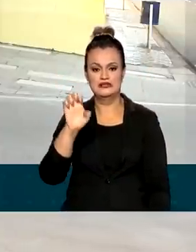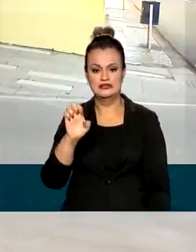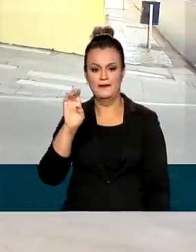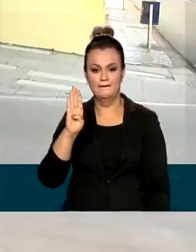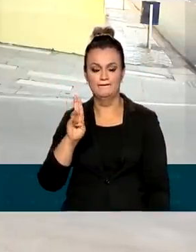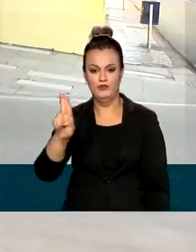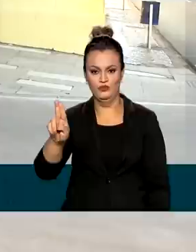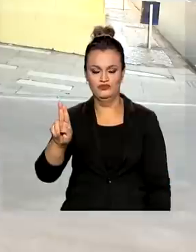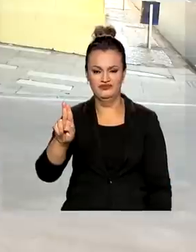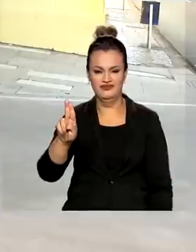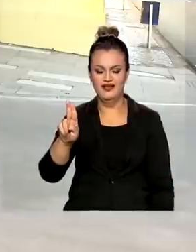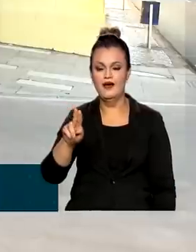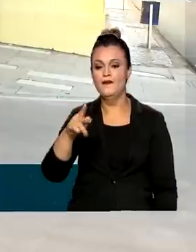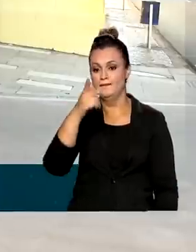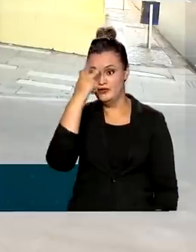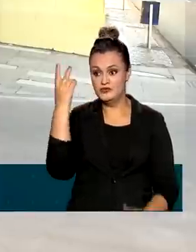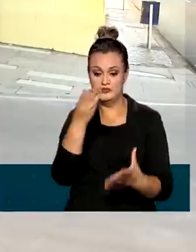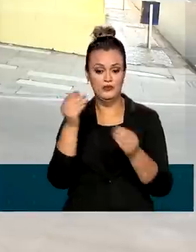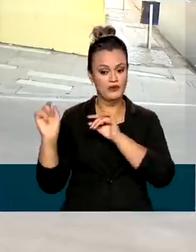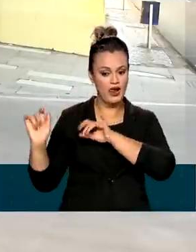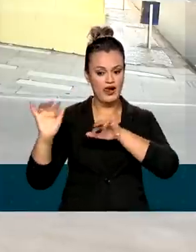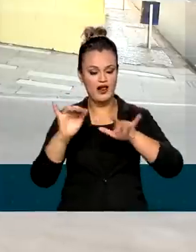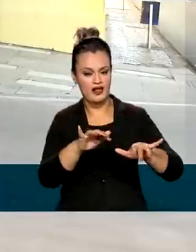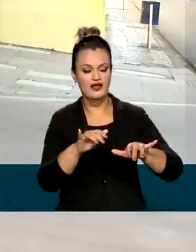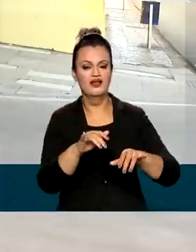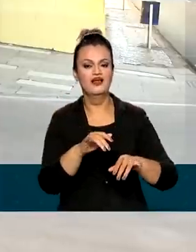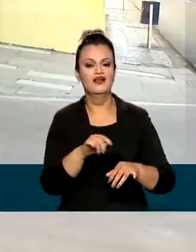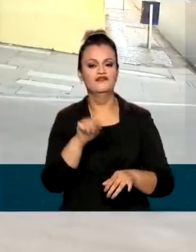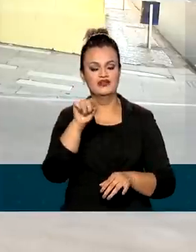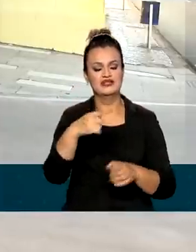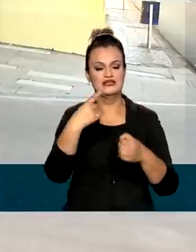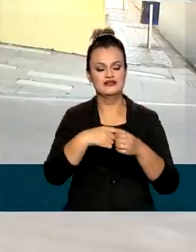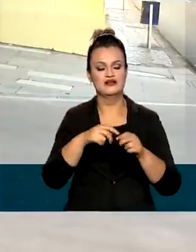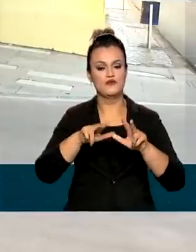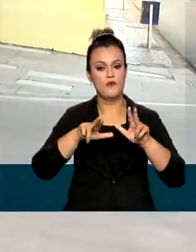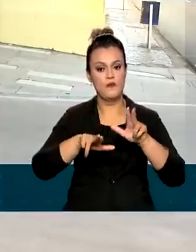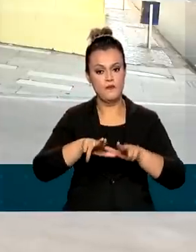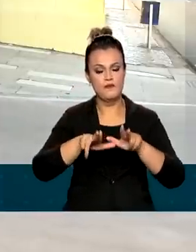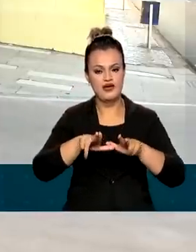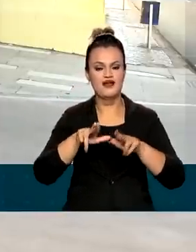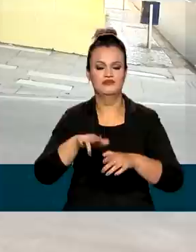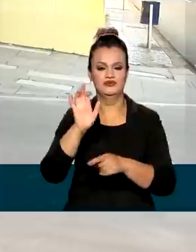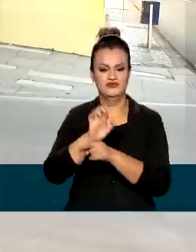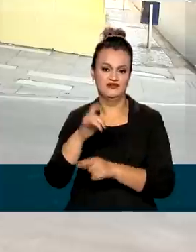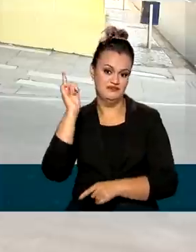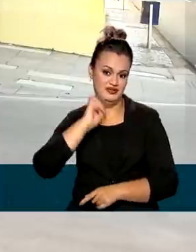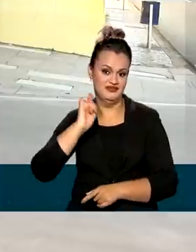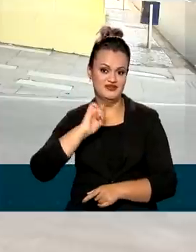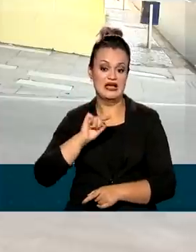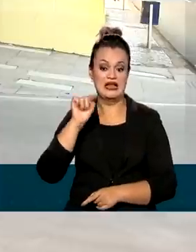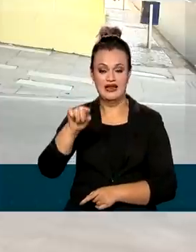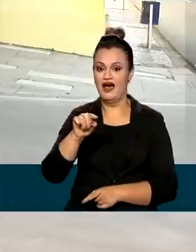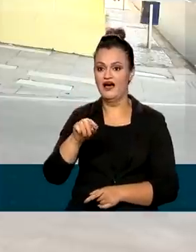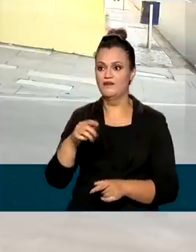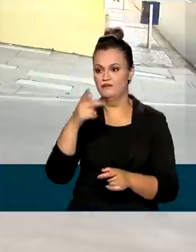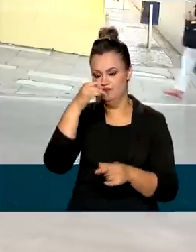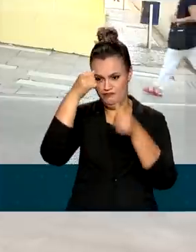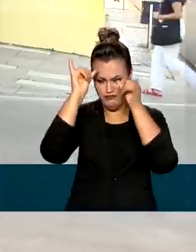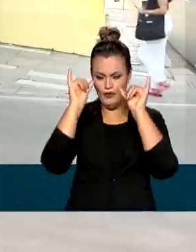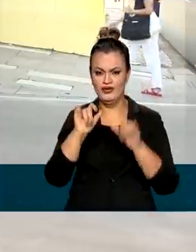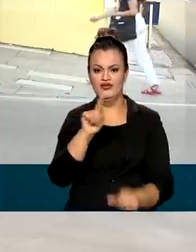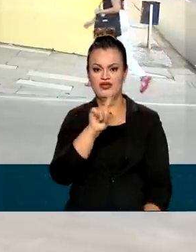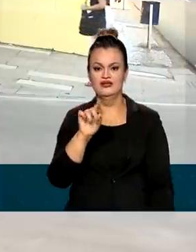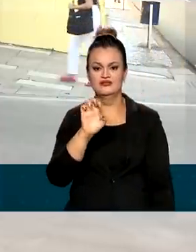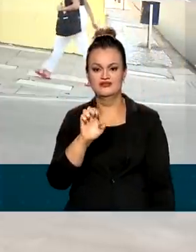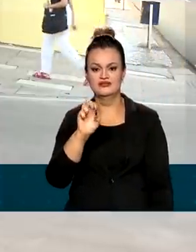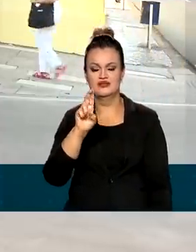pessoas devem participar deste evento que vai ser realizado aqui em Uberaba, cidade considerada a capital nacional do Zebu. A